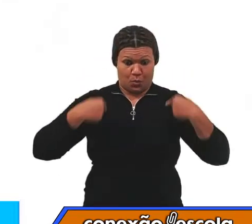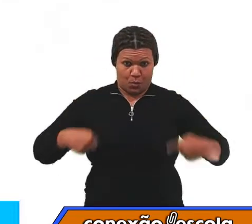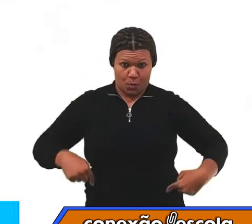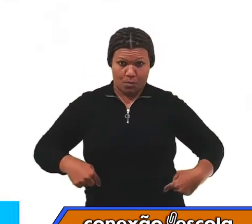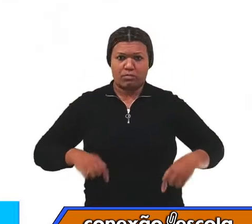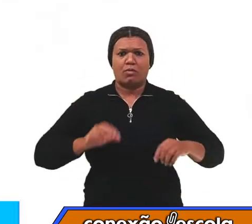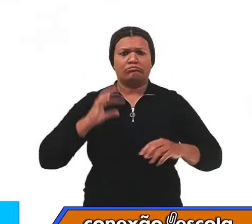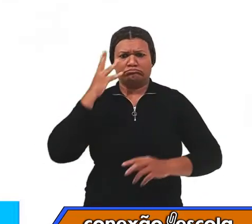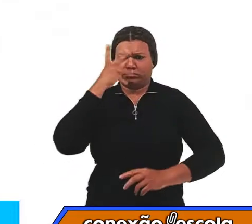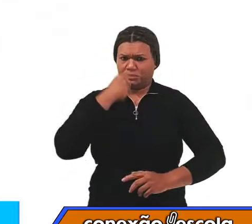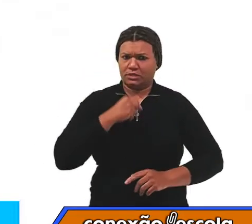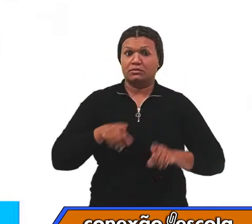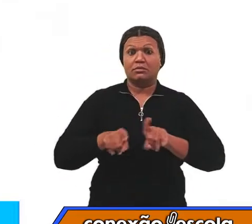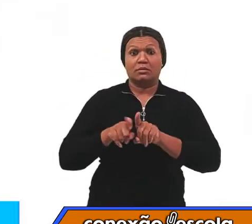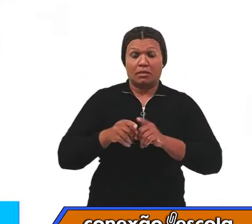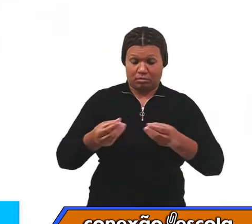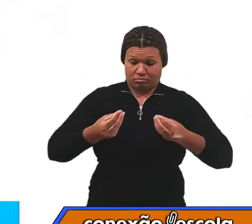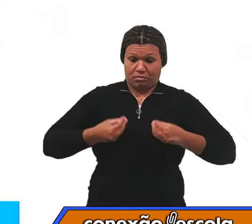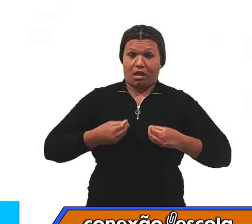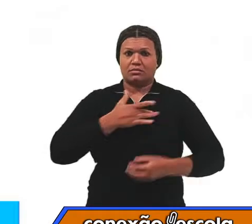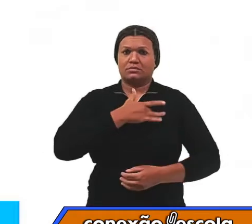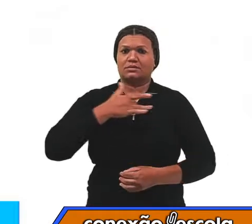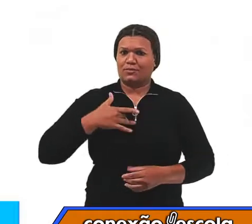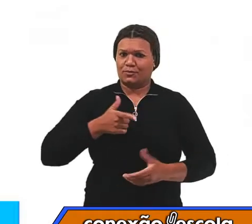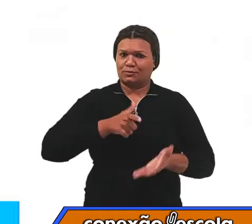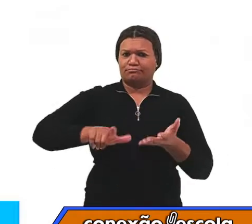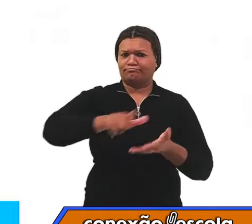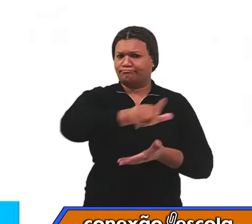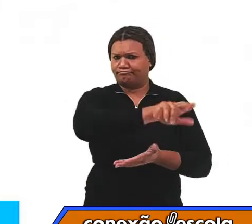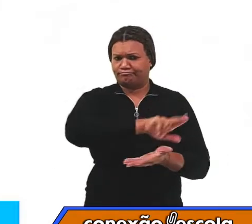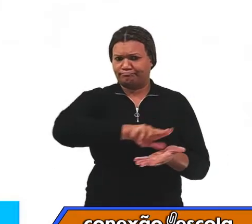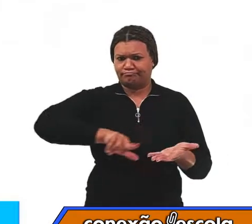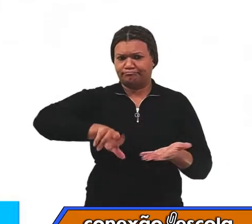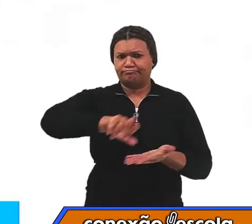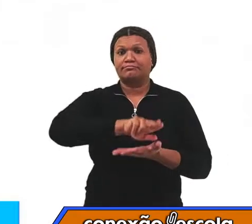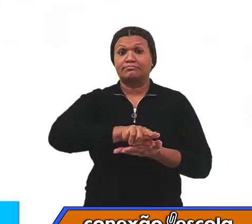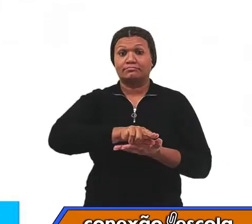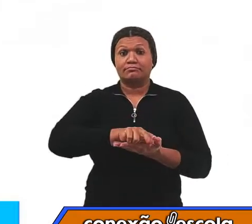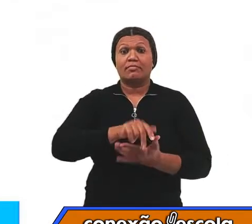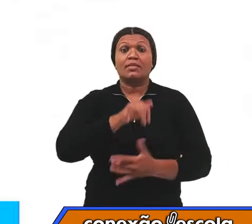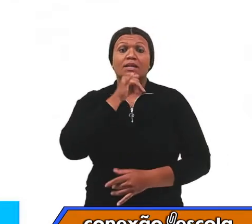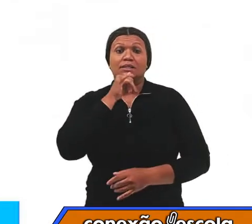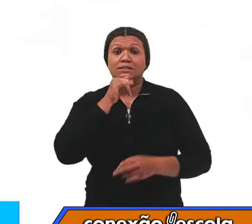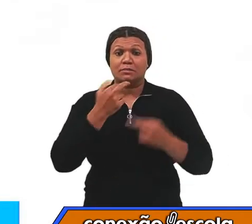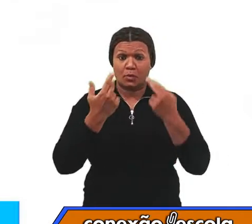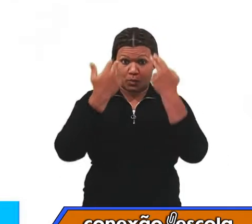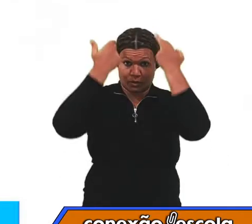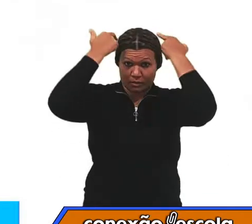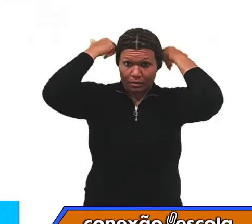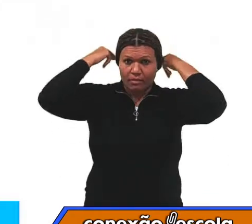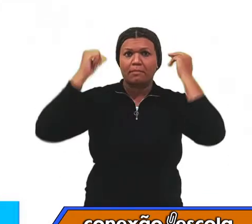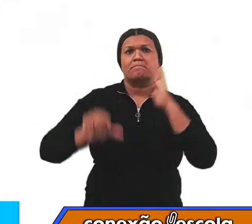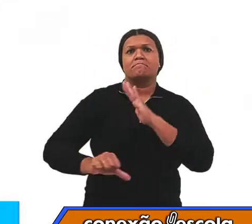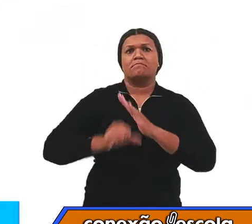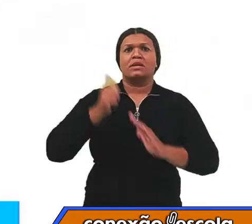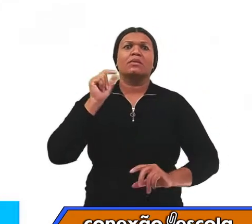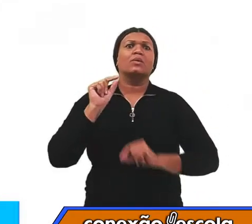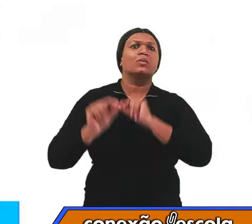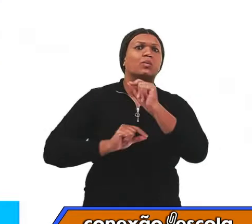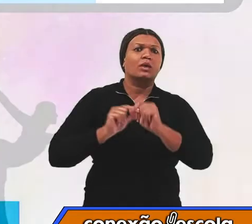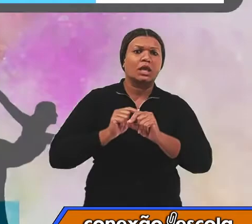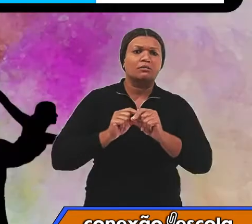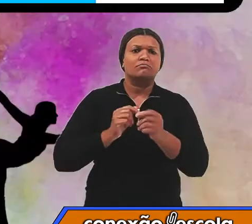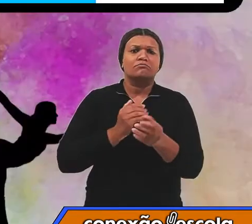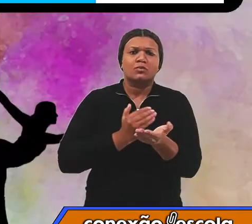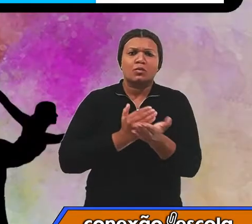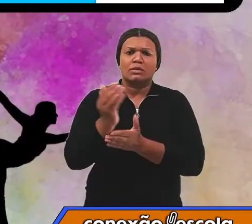outras. Os gregos, por exemplo, foram os primeiros a sistematizar a ginástica, que era uma